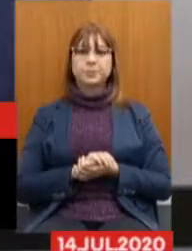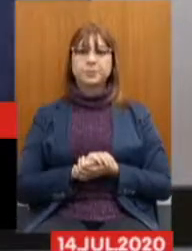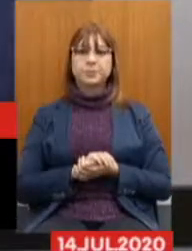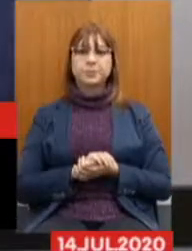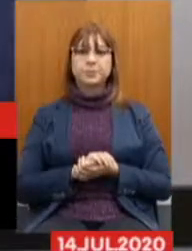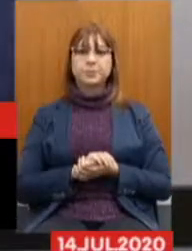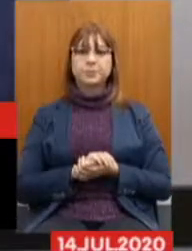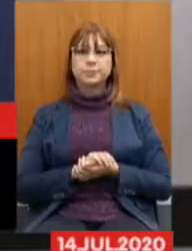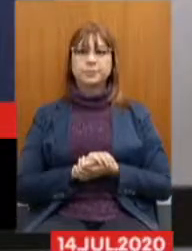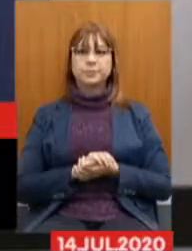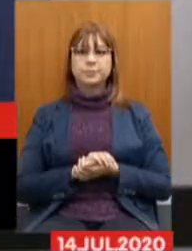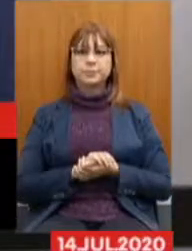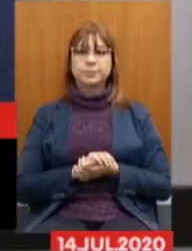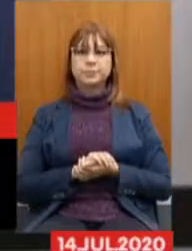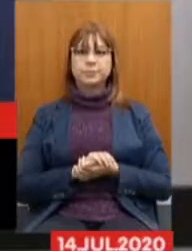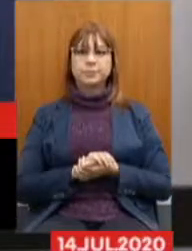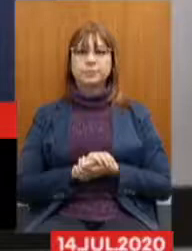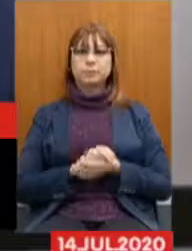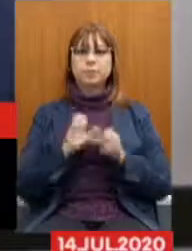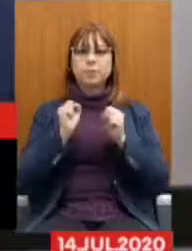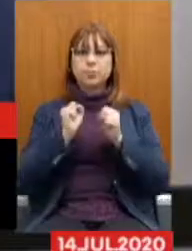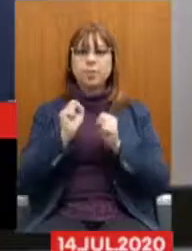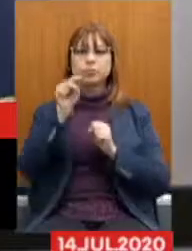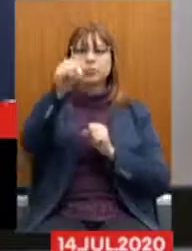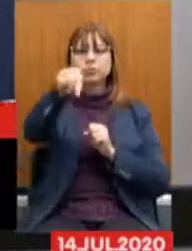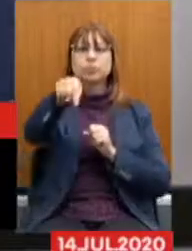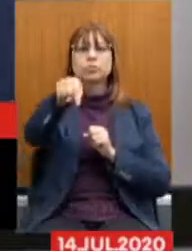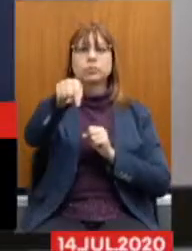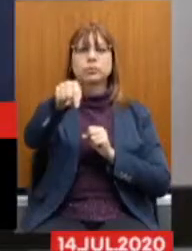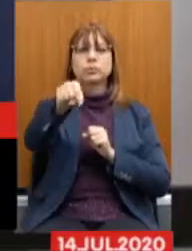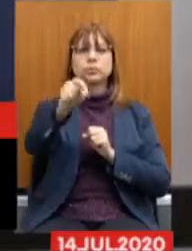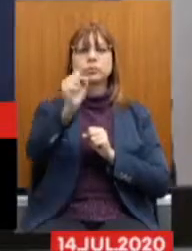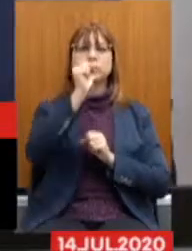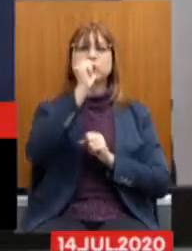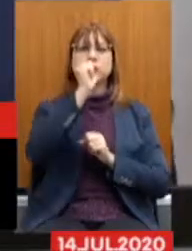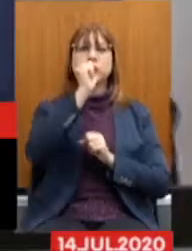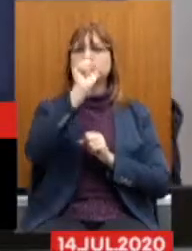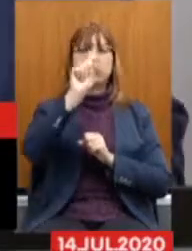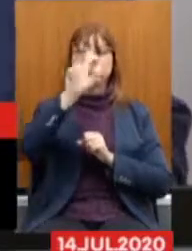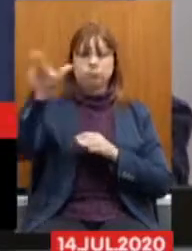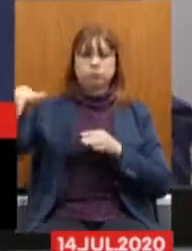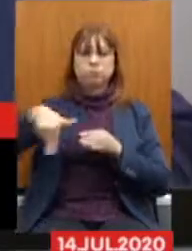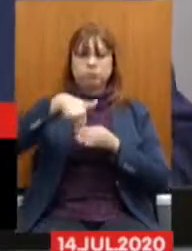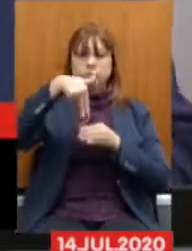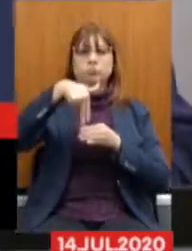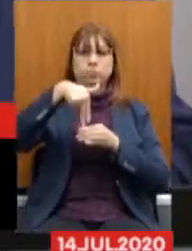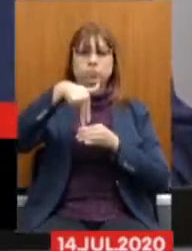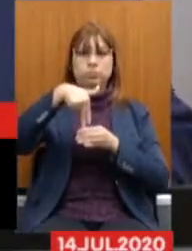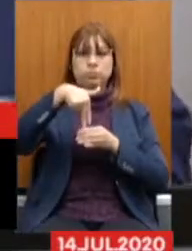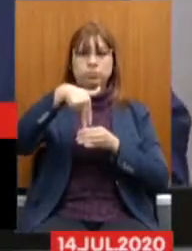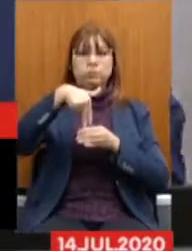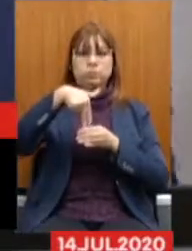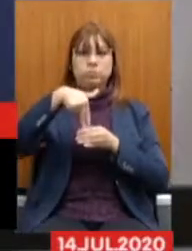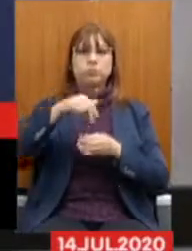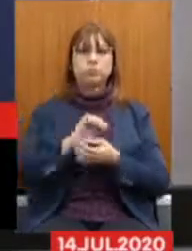Vamos falar daqui, que aí fica... É da tribuna? Vamos falar da tribuna, então.